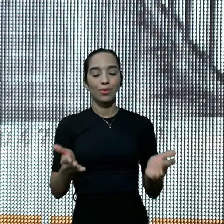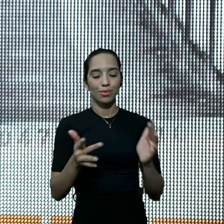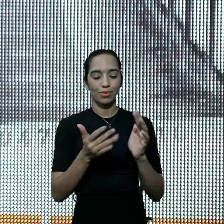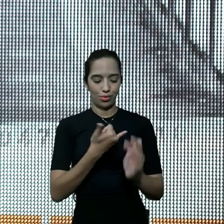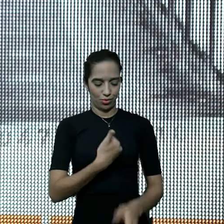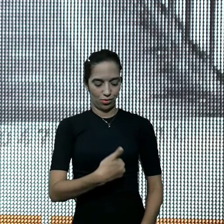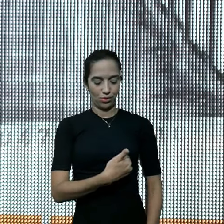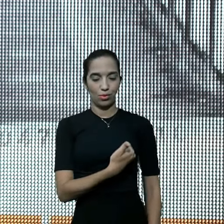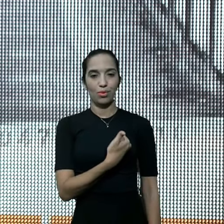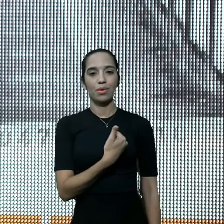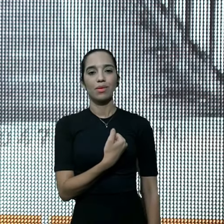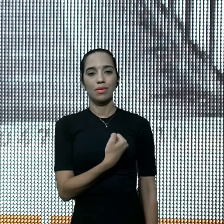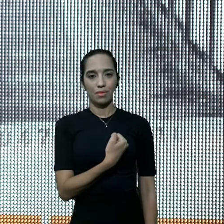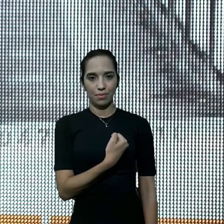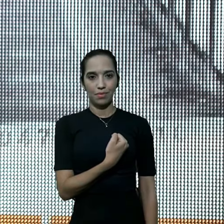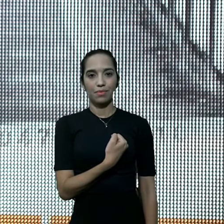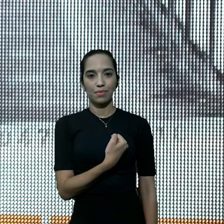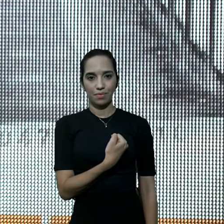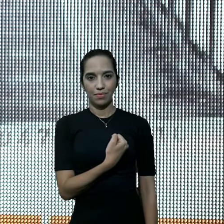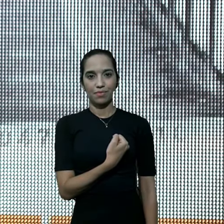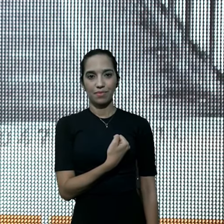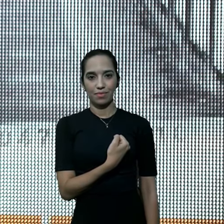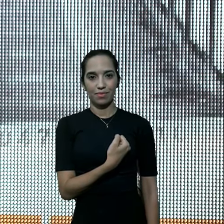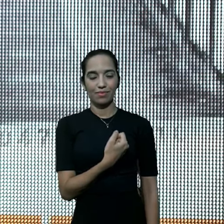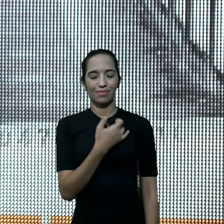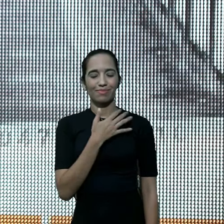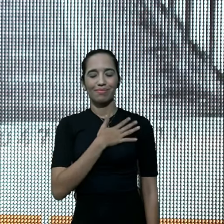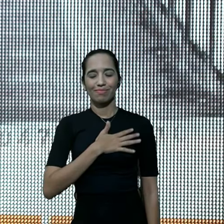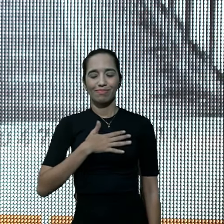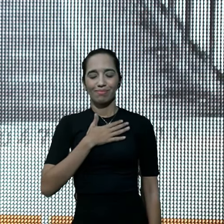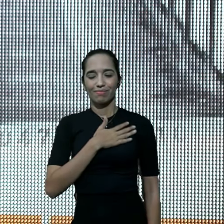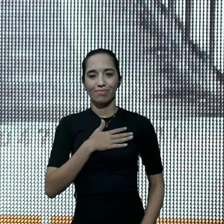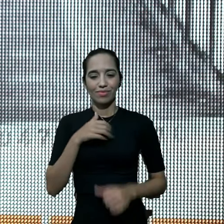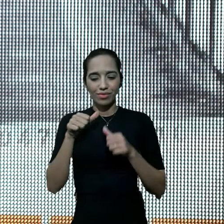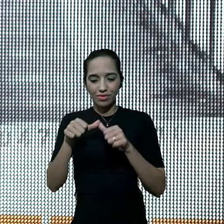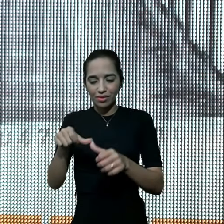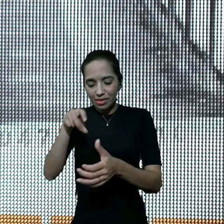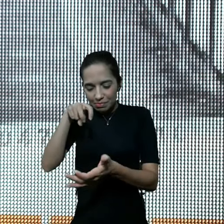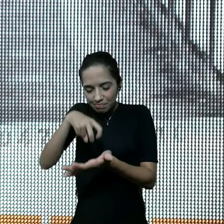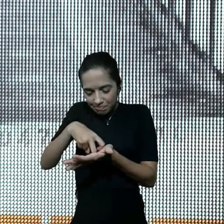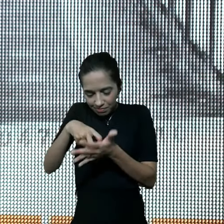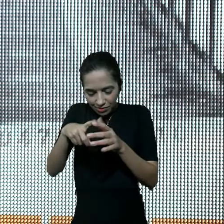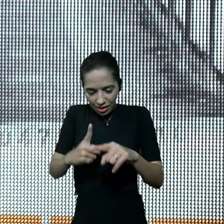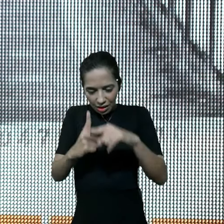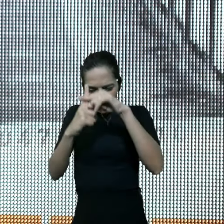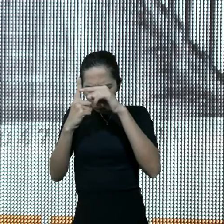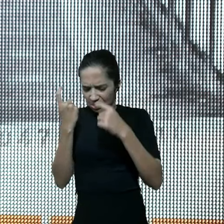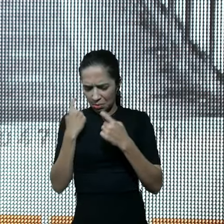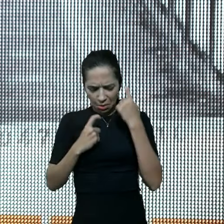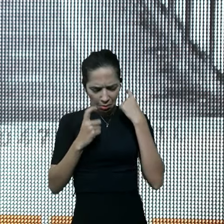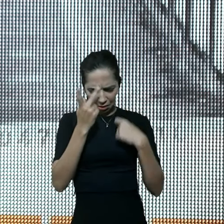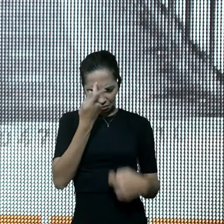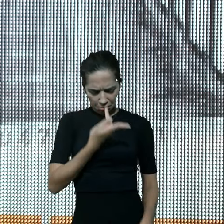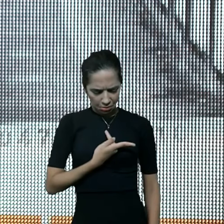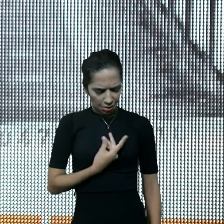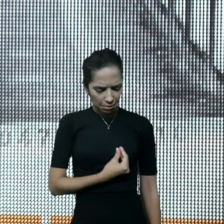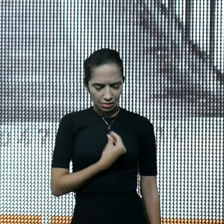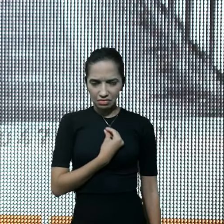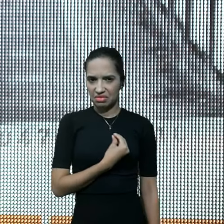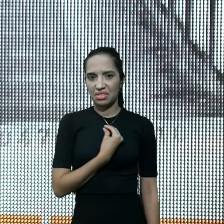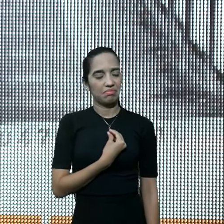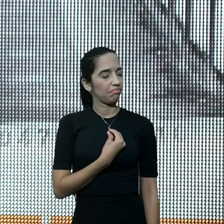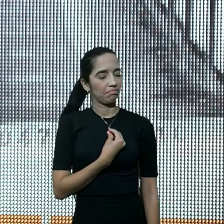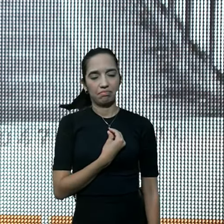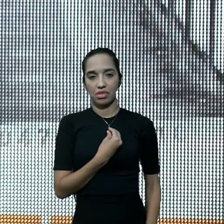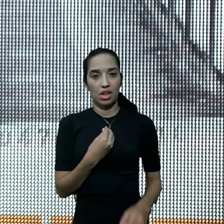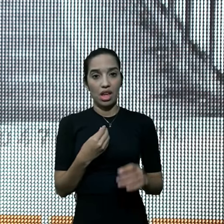aquele, que, está aos pés, da cruz, ele não estava, preocupado, com a sua própria vida, João, não